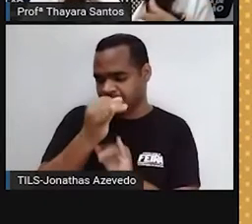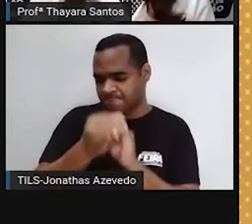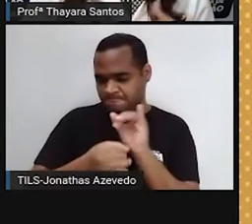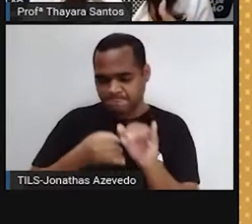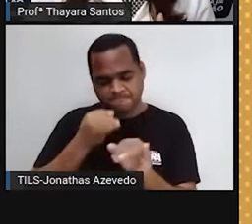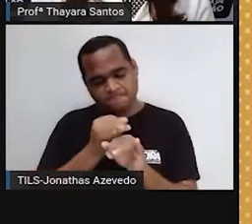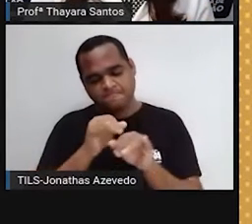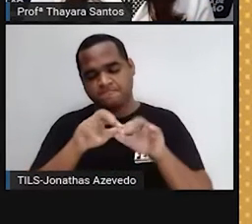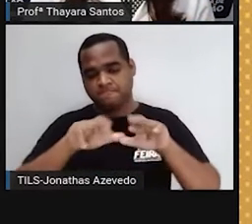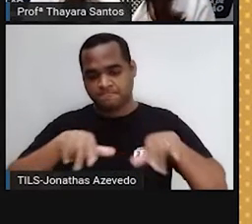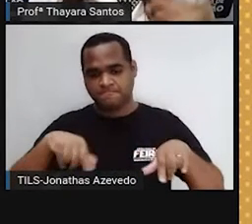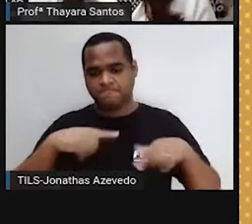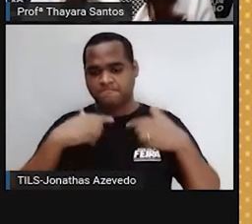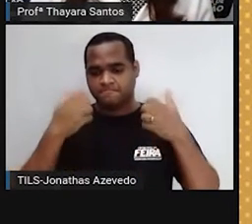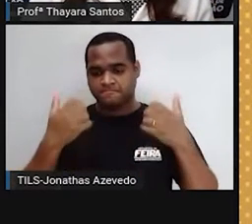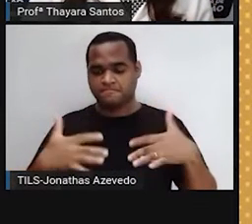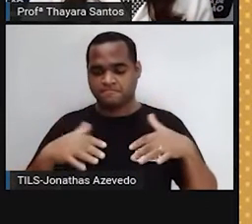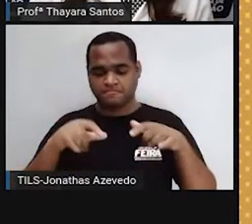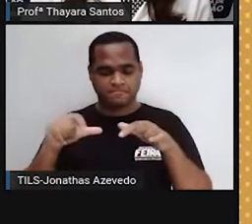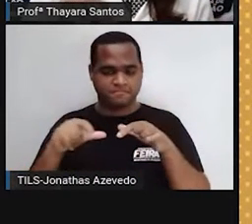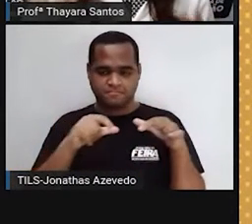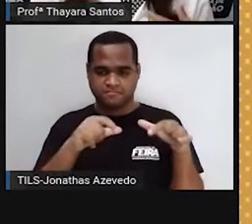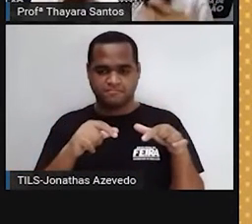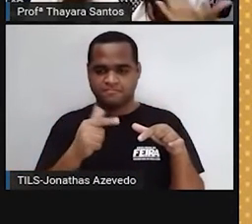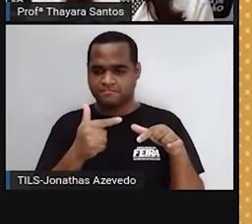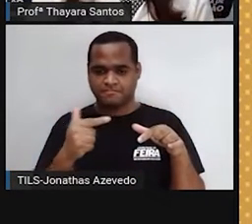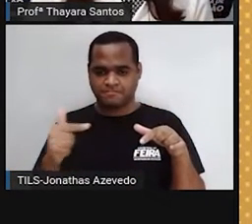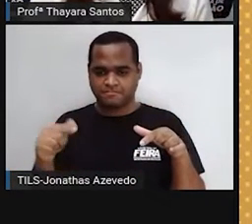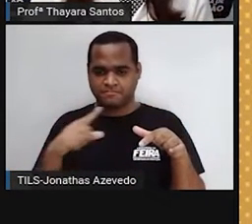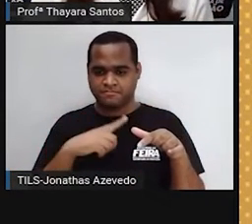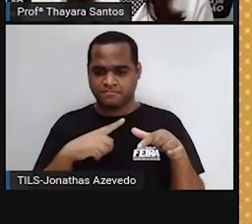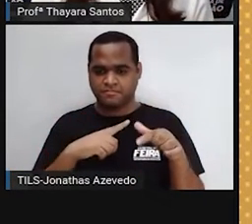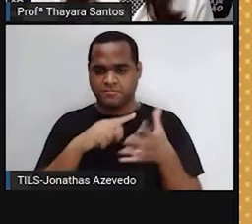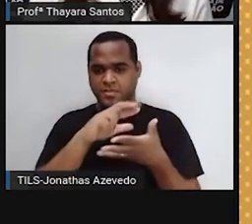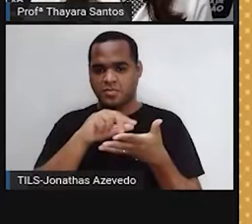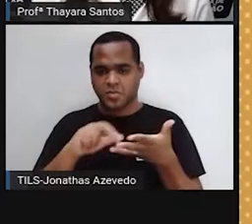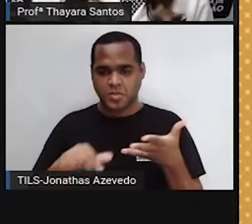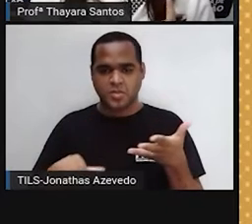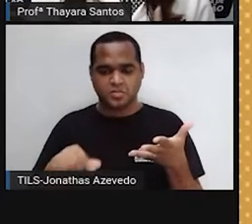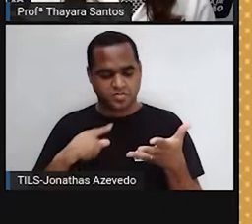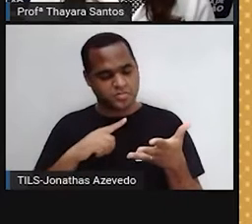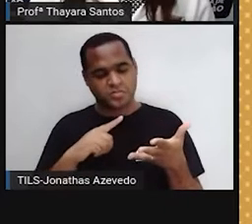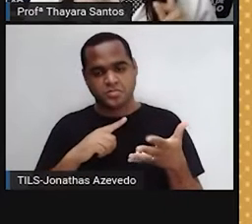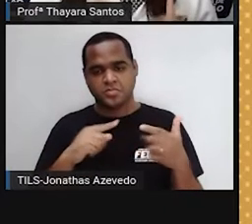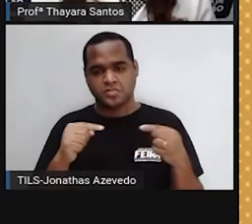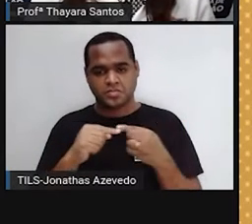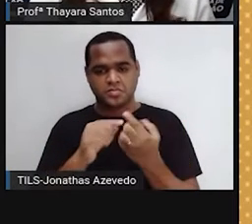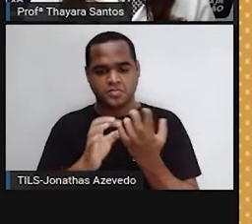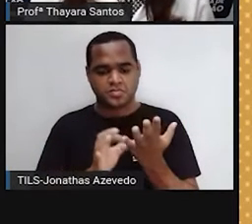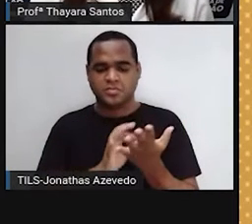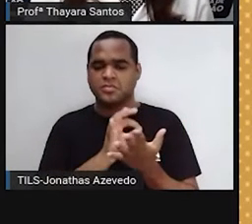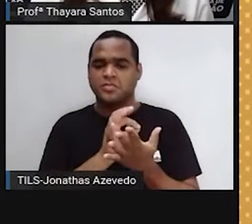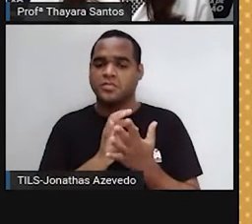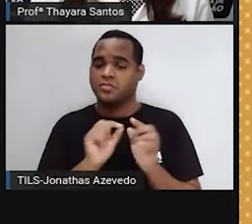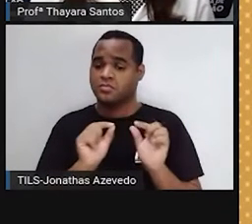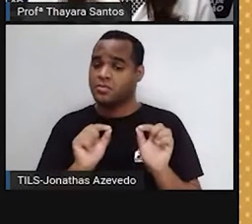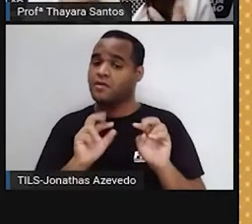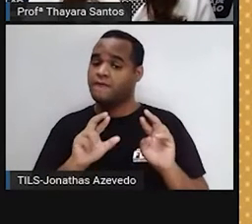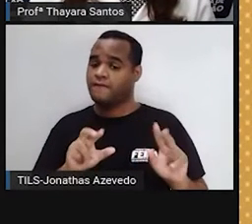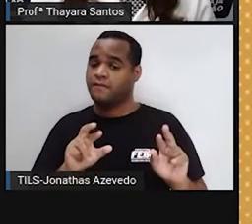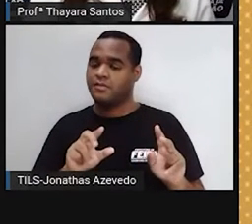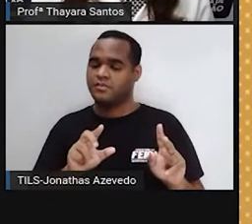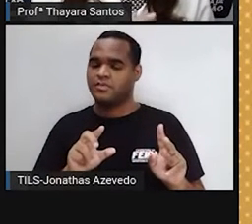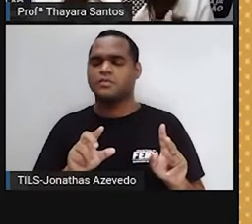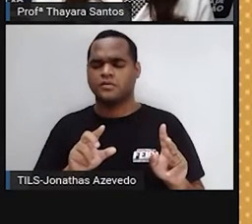lugares que falam que não existem multicellulares. Multicellular e pluricellular é a mesma coisa. Mas tem uma diferença básica aí.